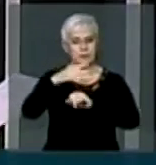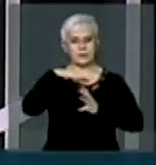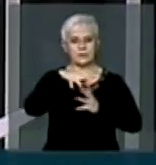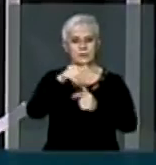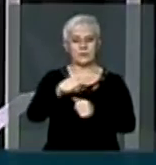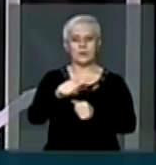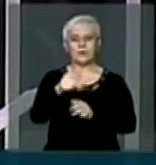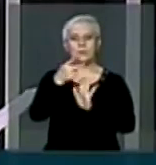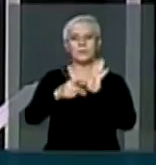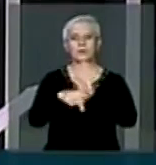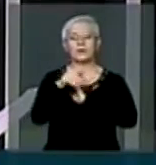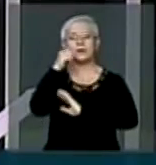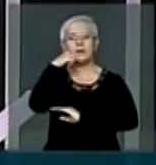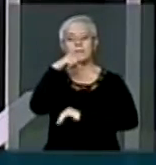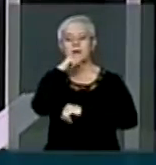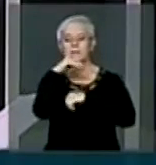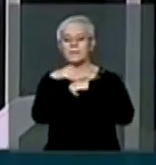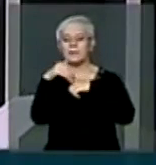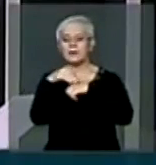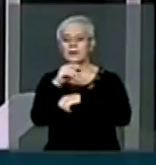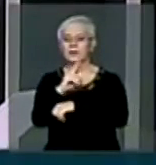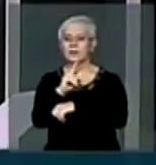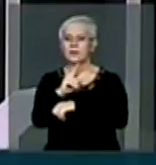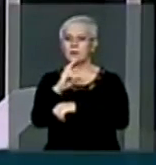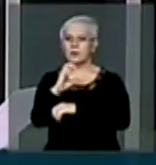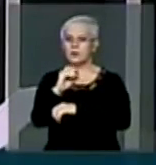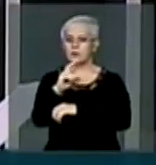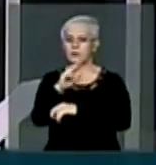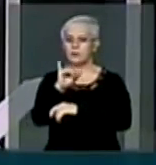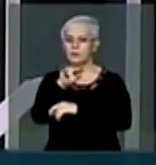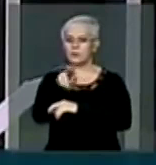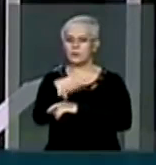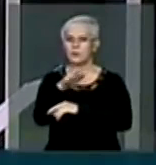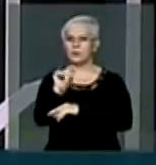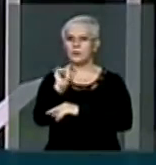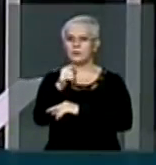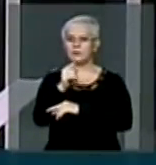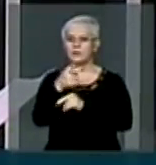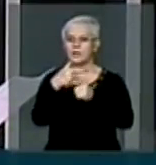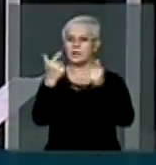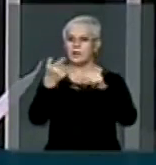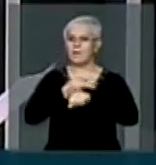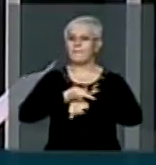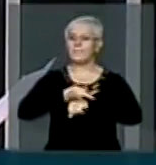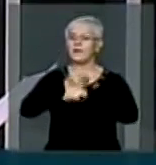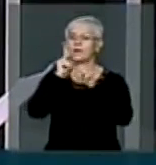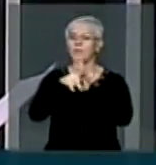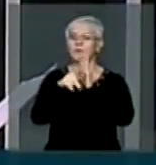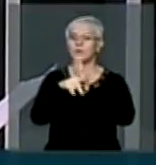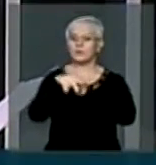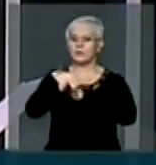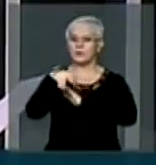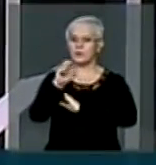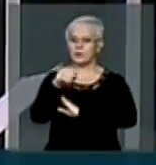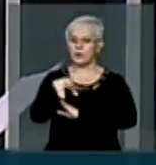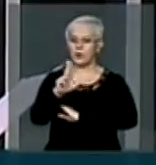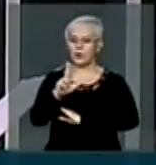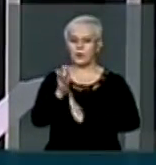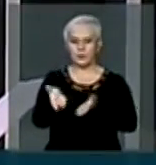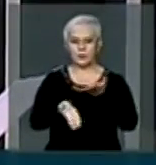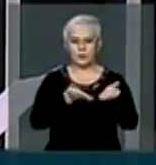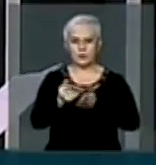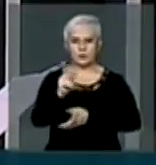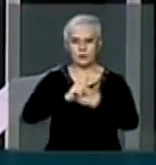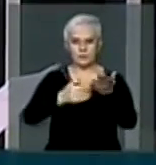programa Mãe Coruja. O programa foi o grande vencedor do Prêmio das Nações Unidas para o Serviço Público